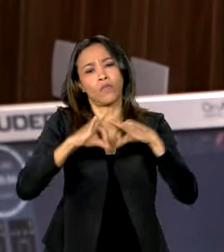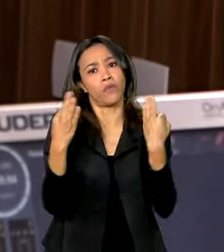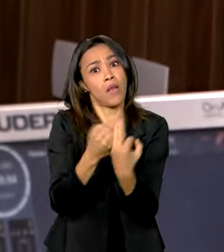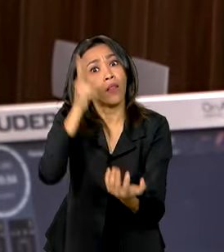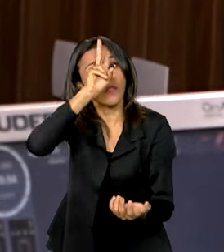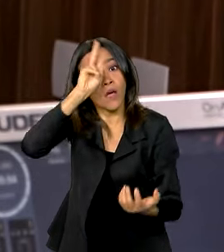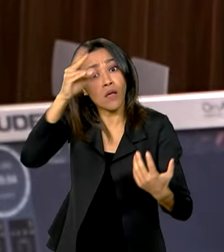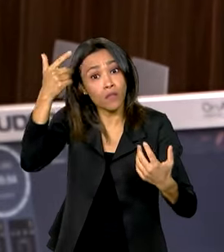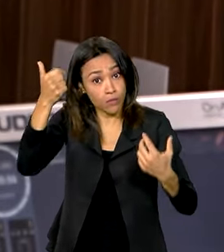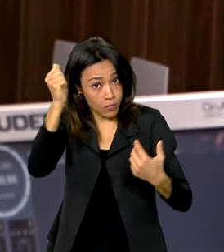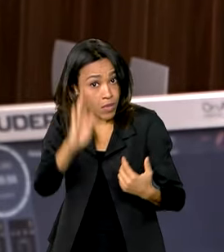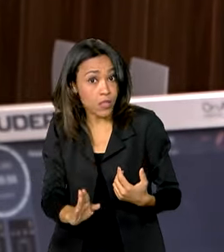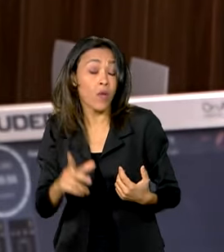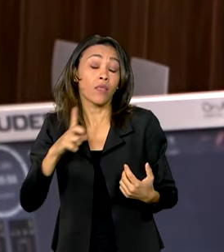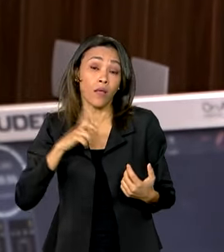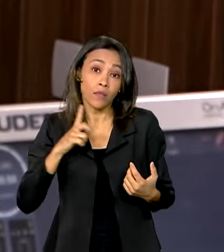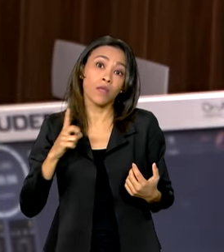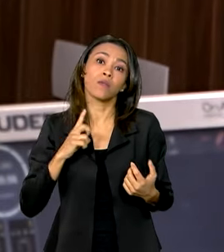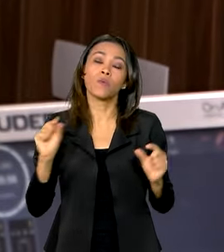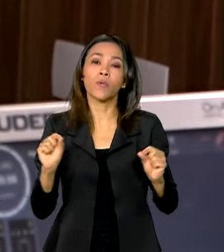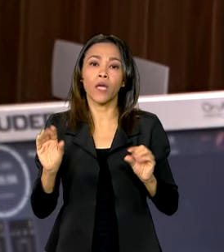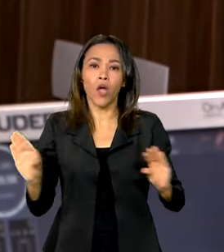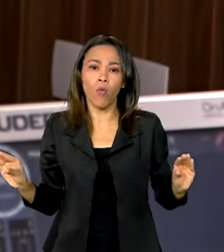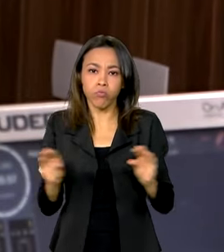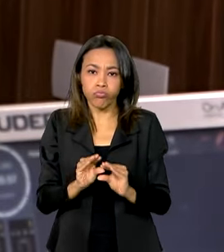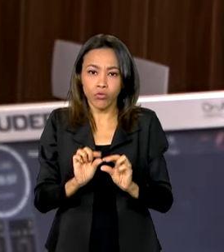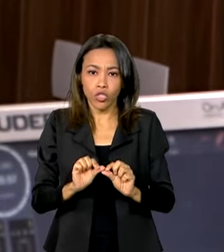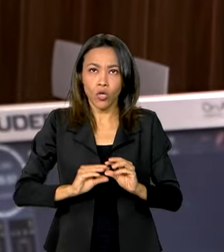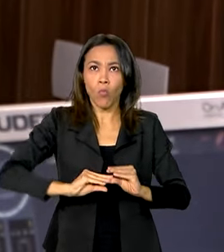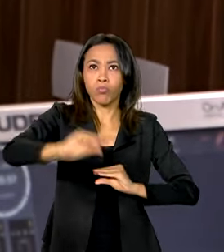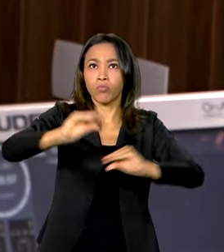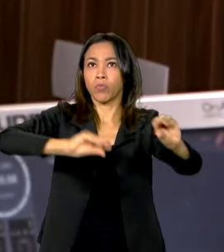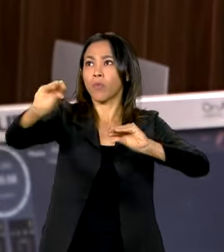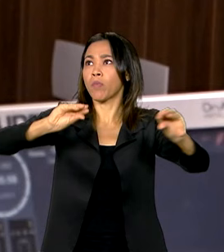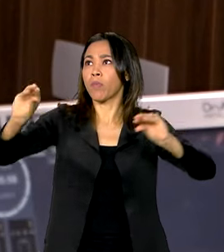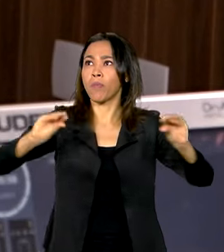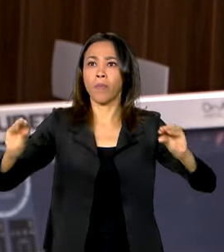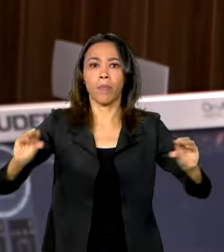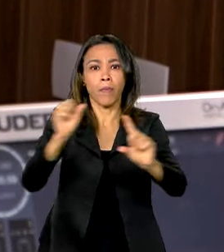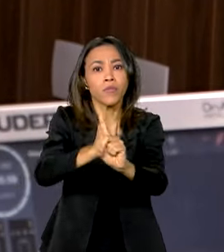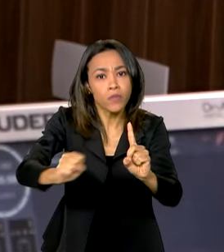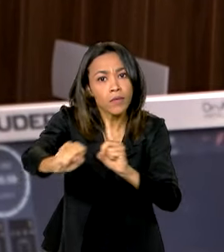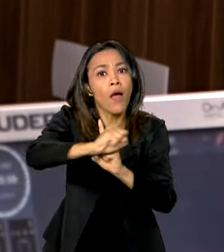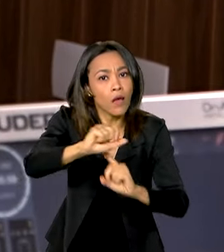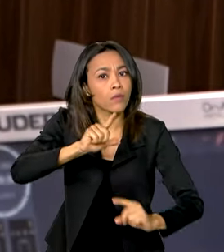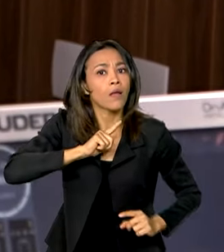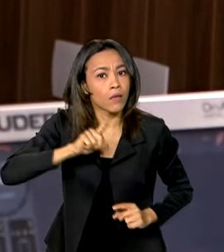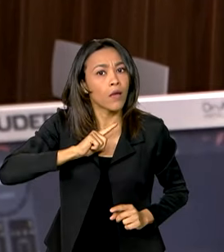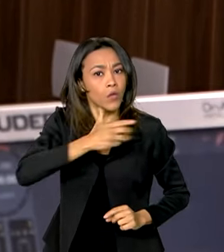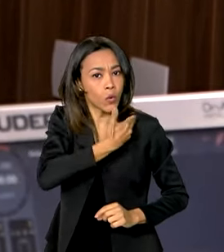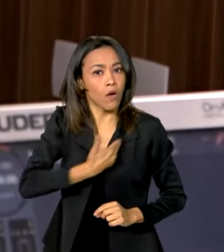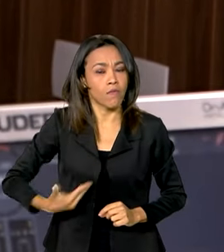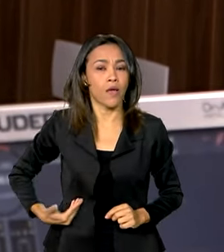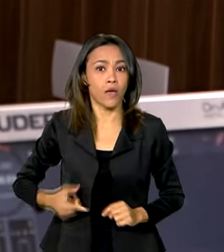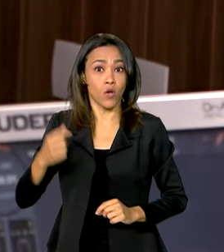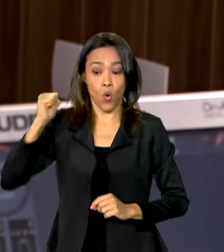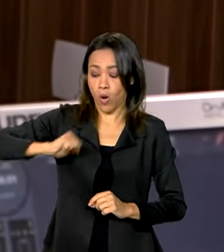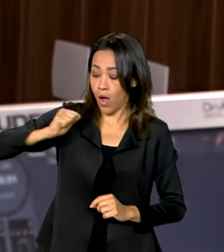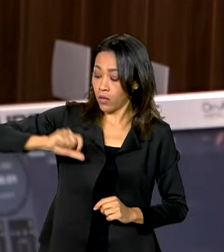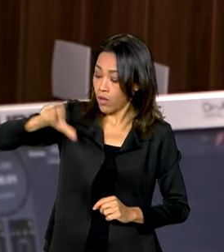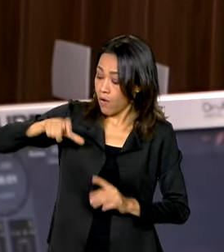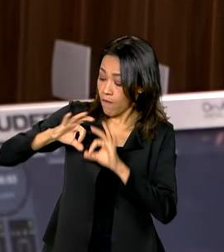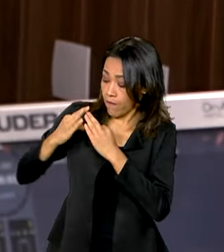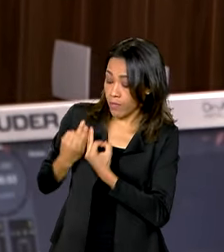havendo uma transferência de renda para a base da sociedade, através do Bolsa Família turbinado,